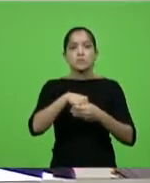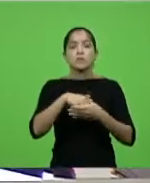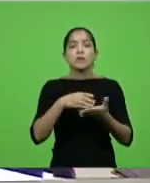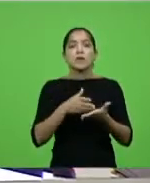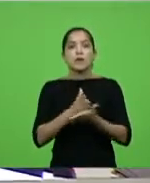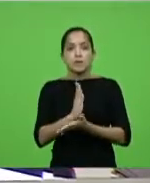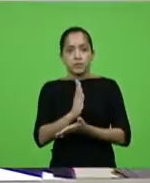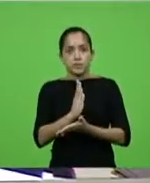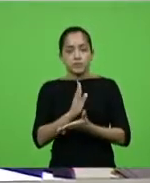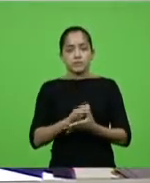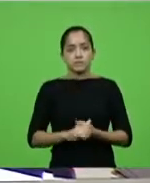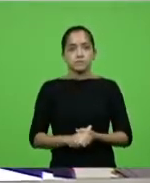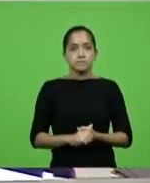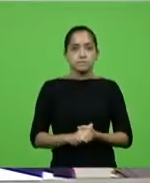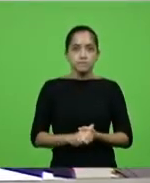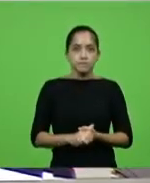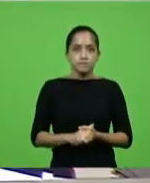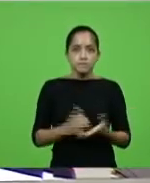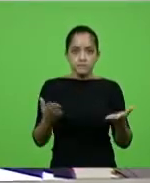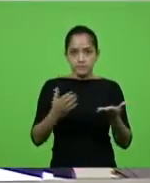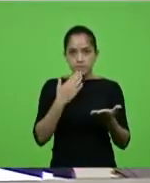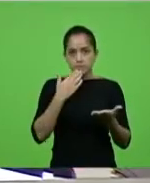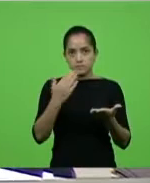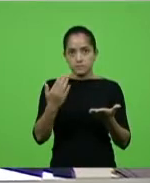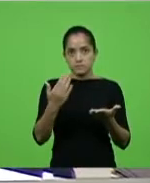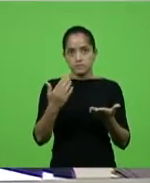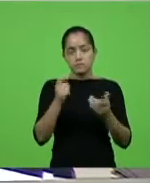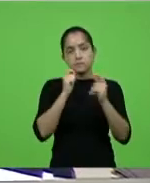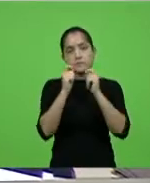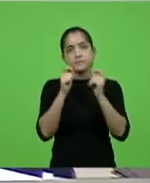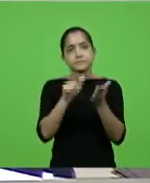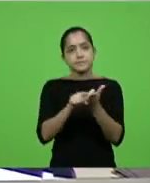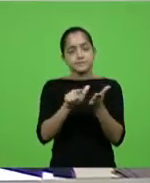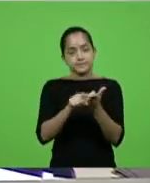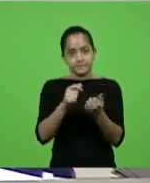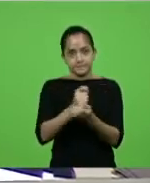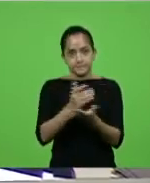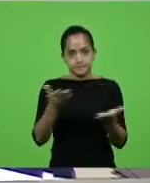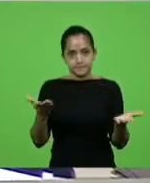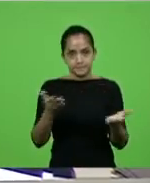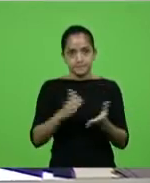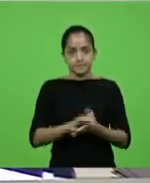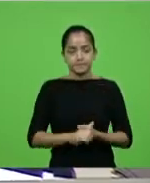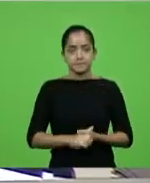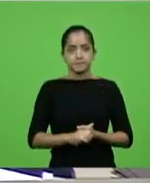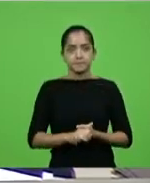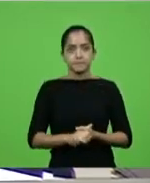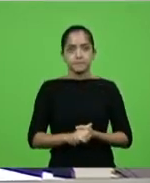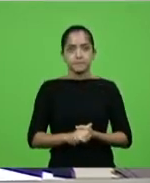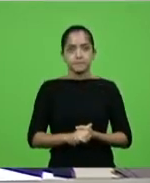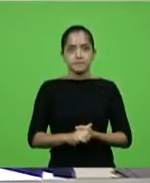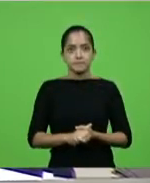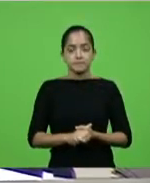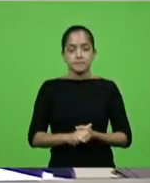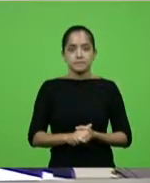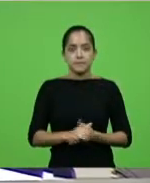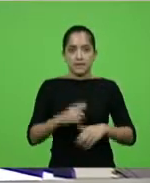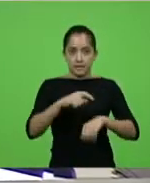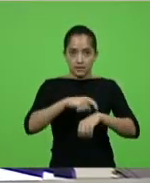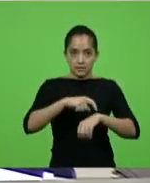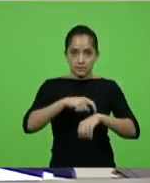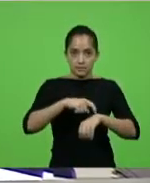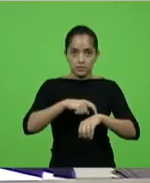aprovado. Solicito a assessoria que proceda à distribuição de expediente. Entraremos